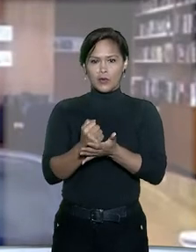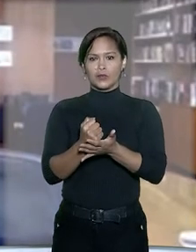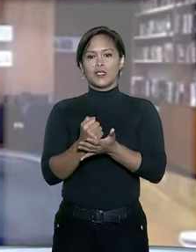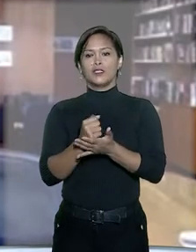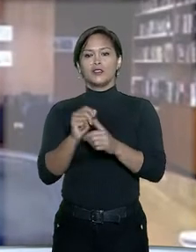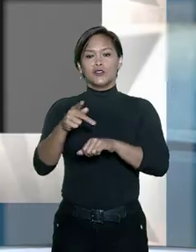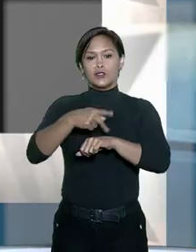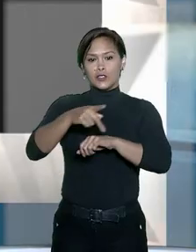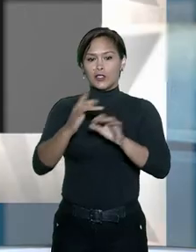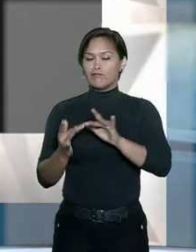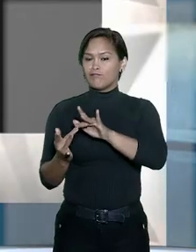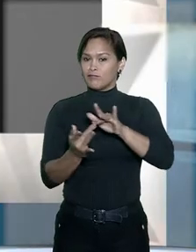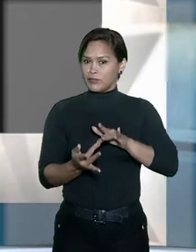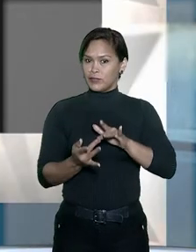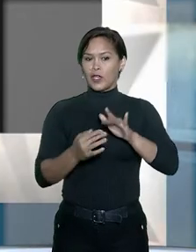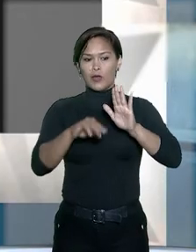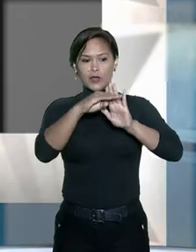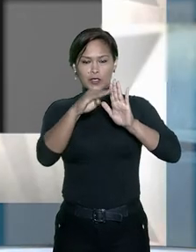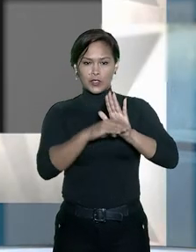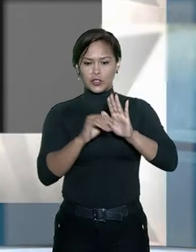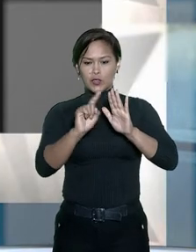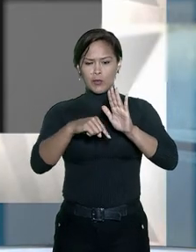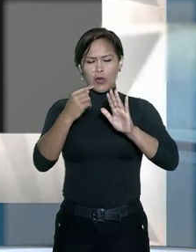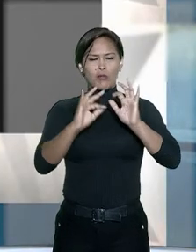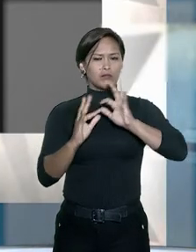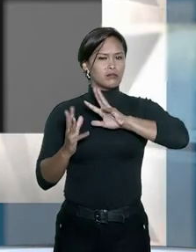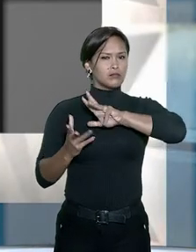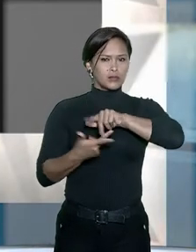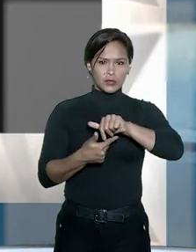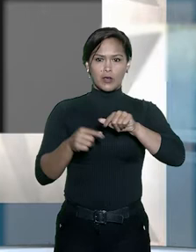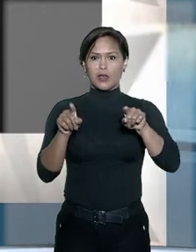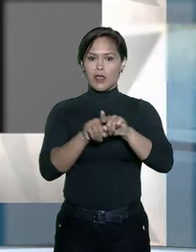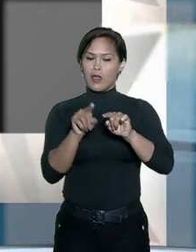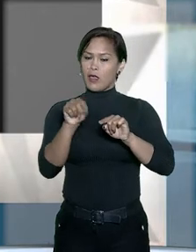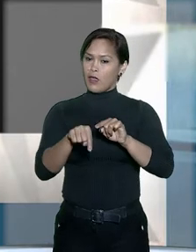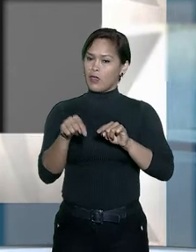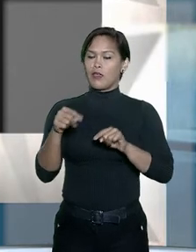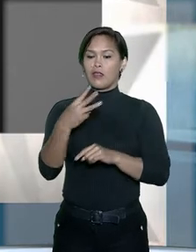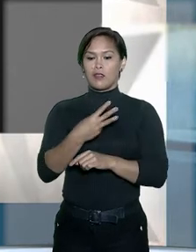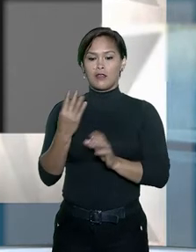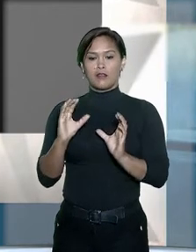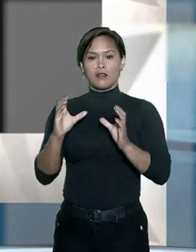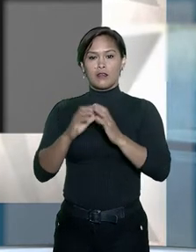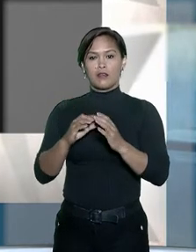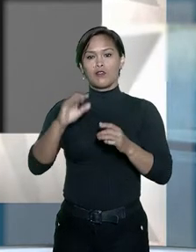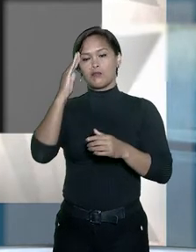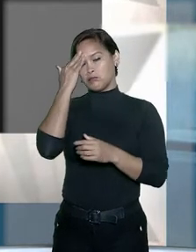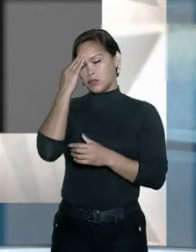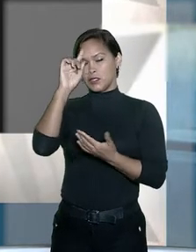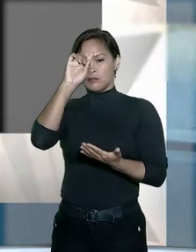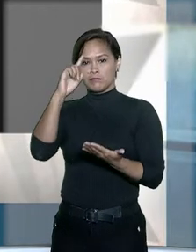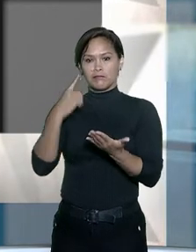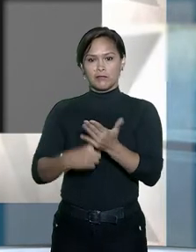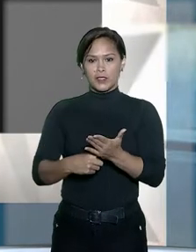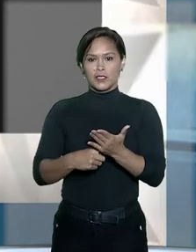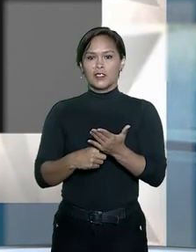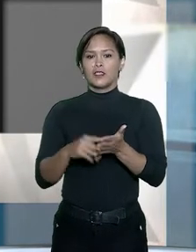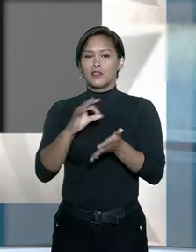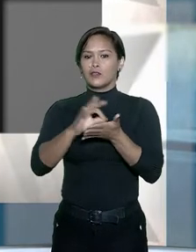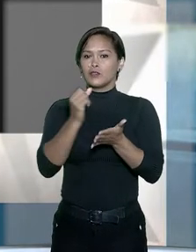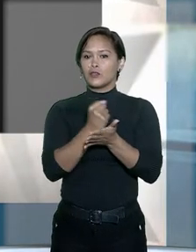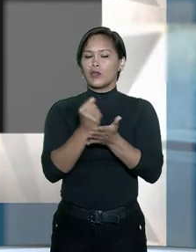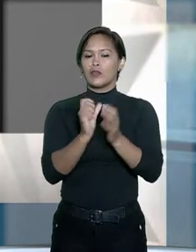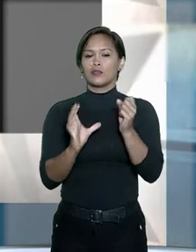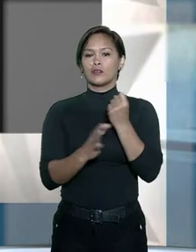internacional, regido por grandezas globais. Desta forma, a terceira turma afirmou o entendimento de que os contratos de